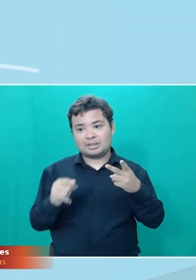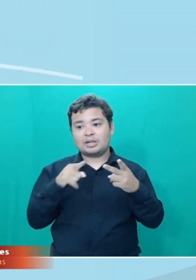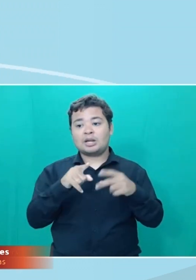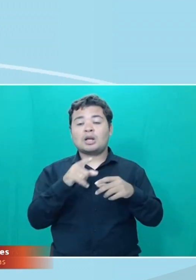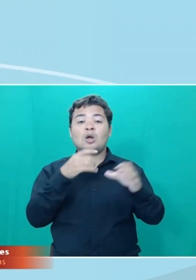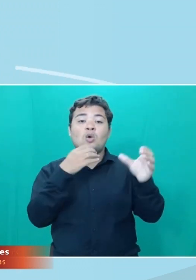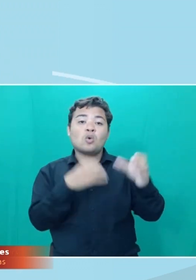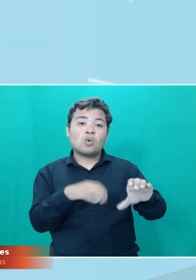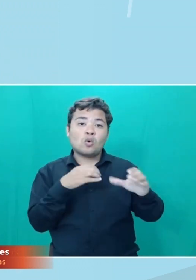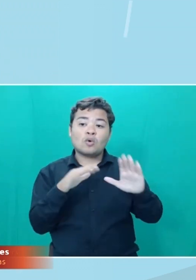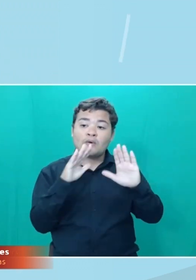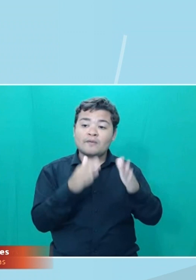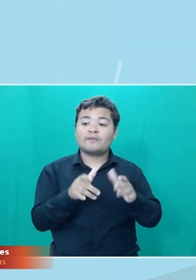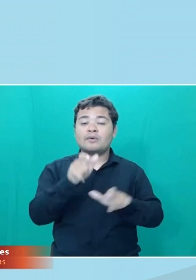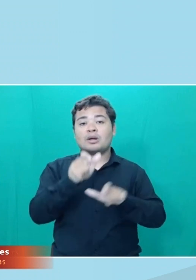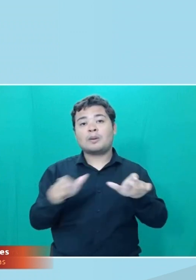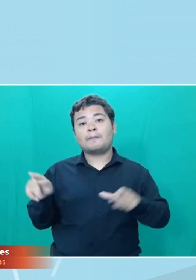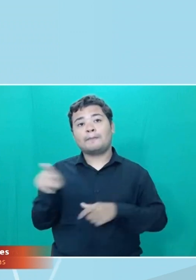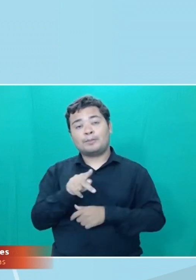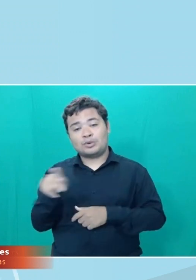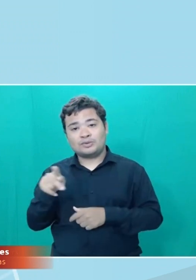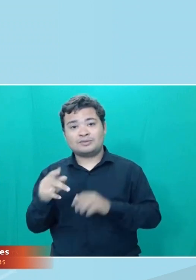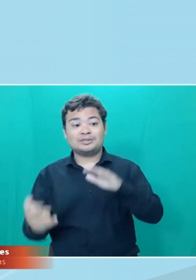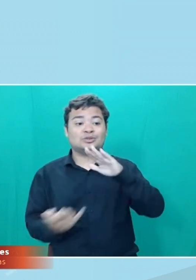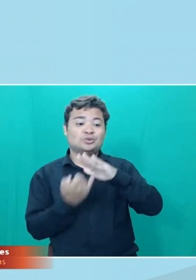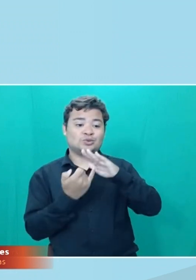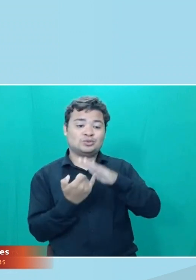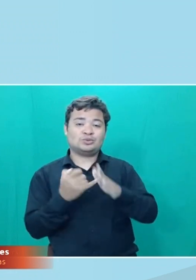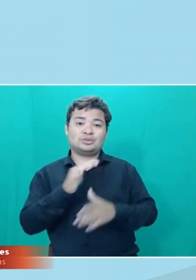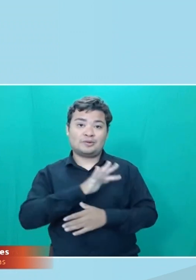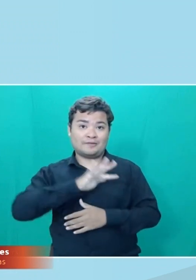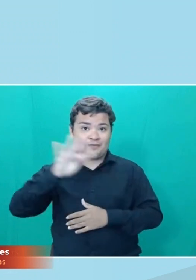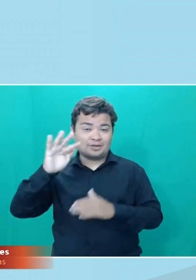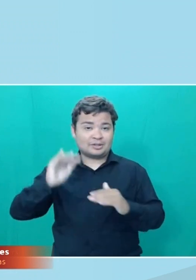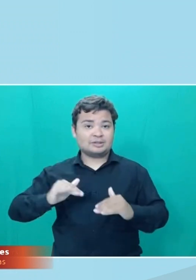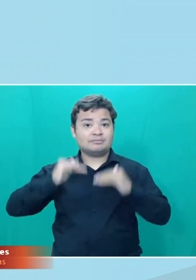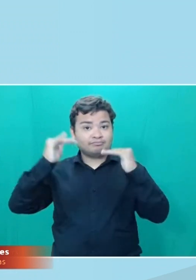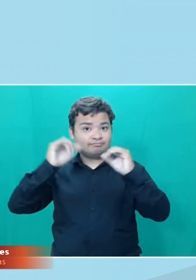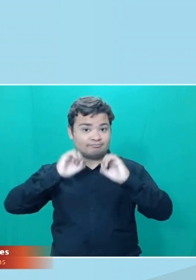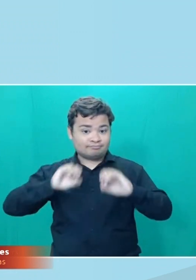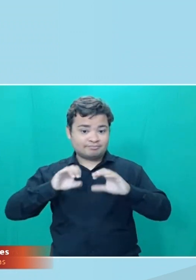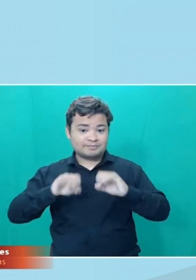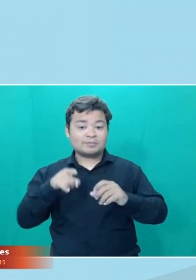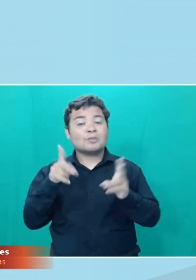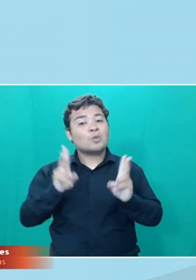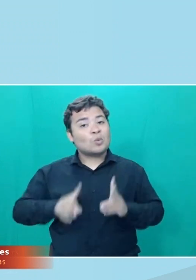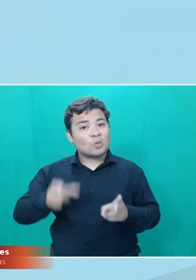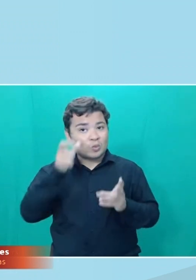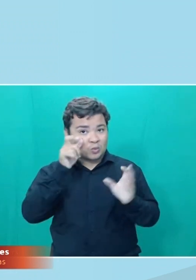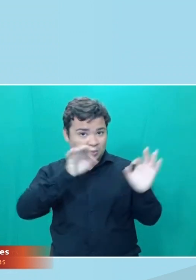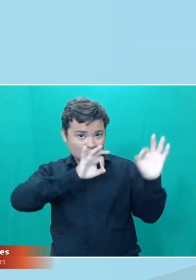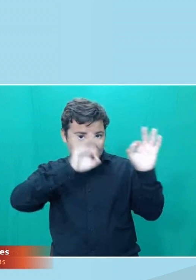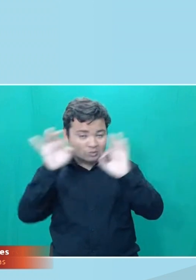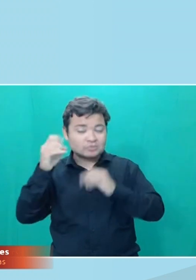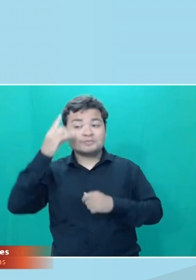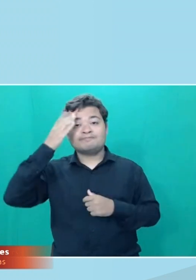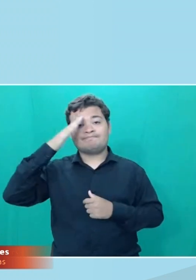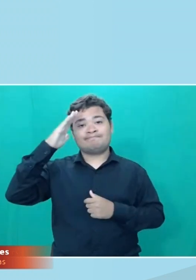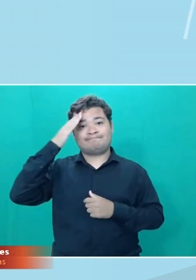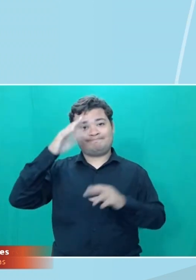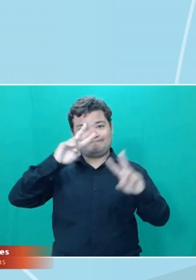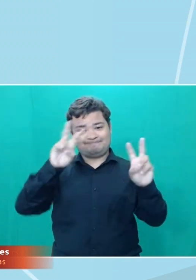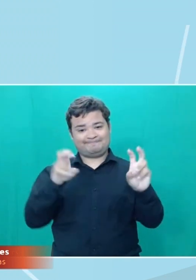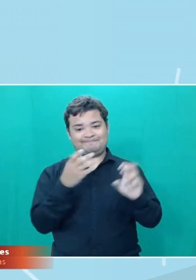direcionados a professores em instituições federais de ensino superior. Então, continue acompanhando a gente para entender um pouco mais sobre esse